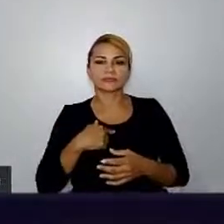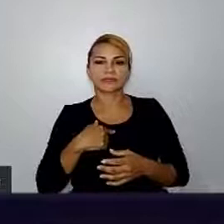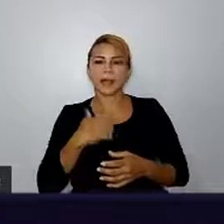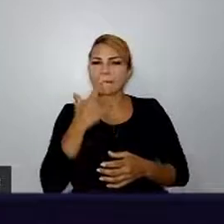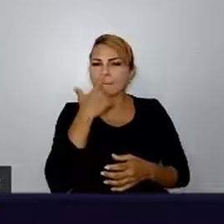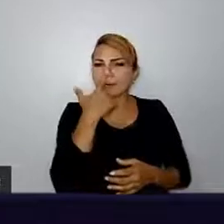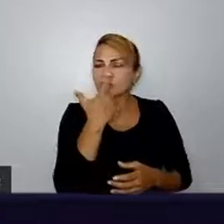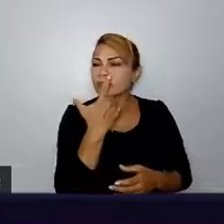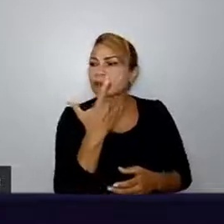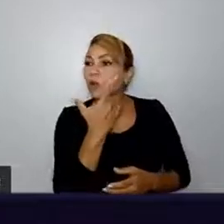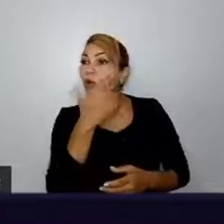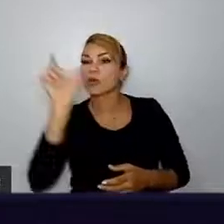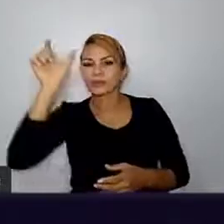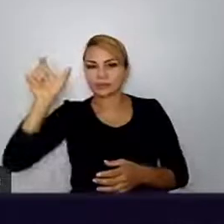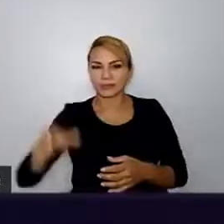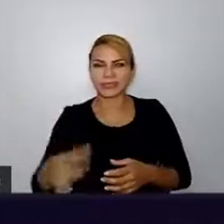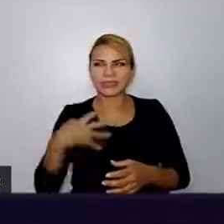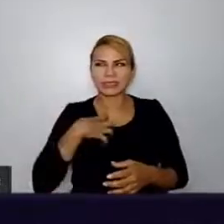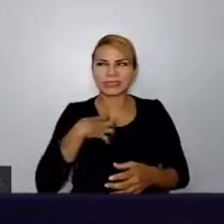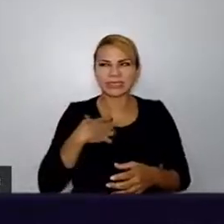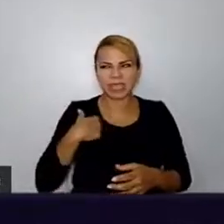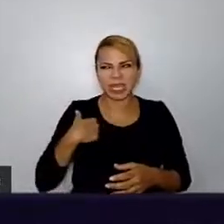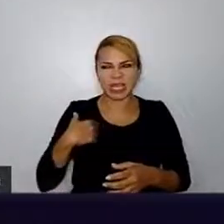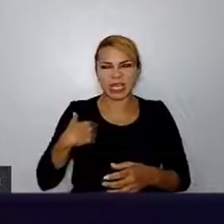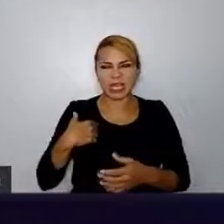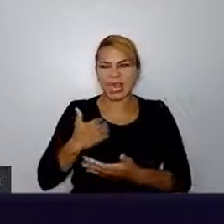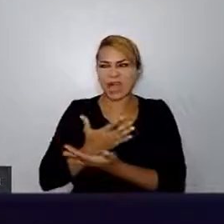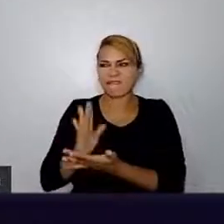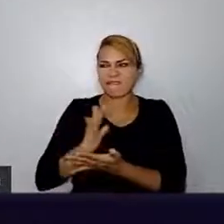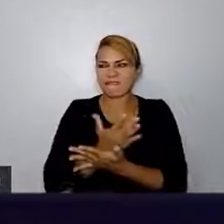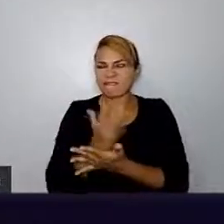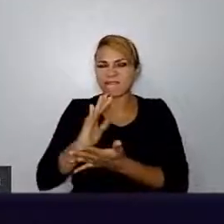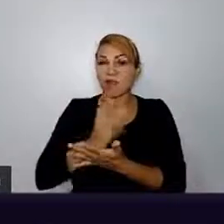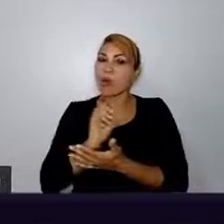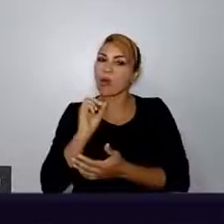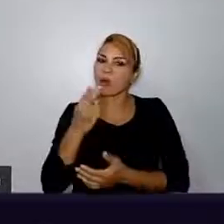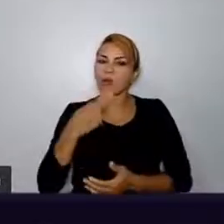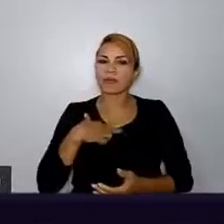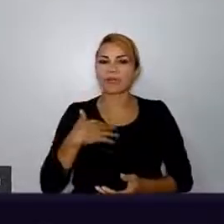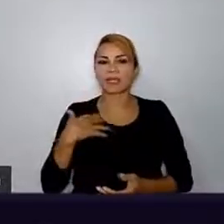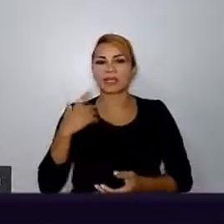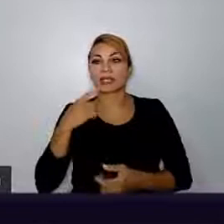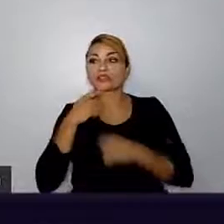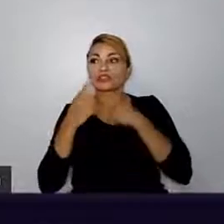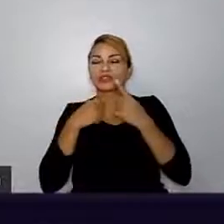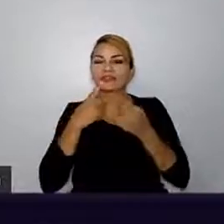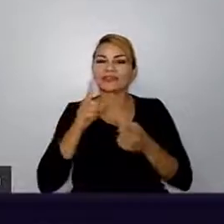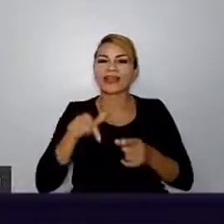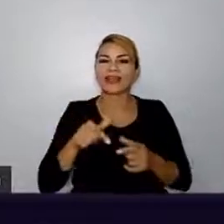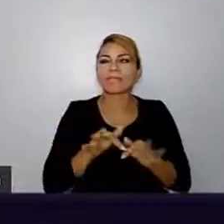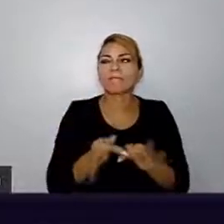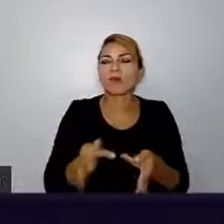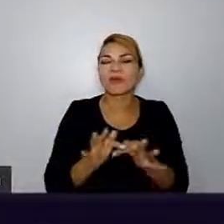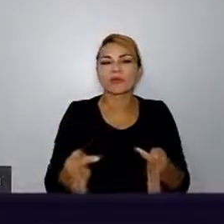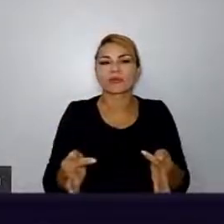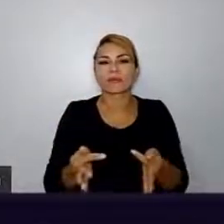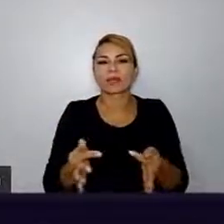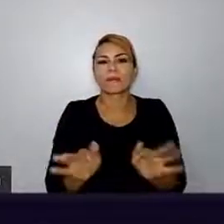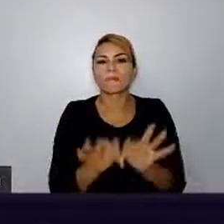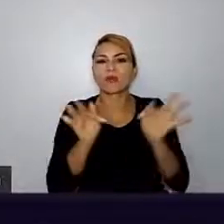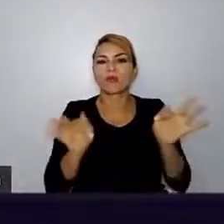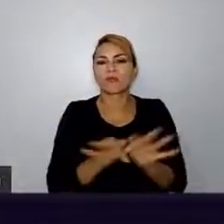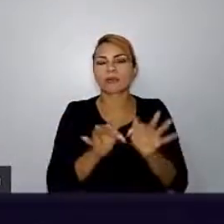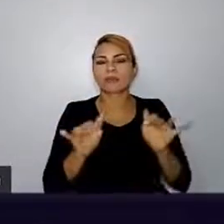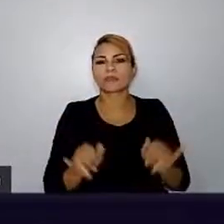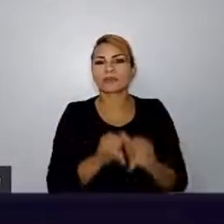estou incomodando ou que a minha dúvida é muito besta. Alguma sugestão de como reduzir essa vergonha, porque ela